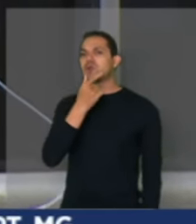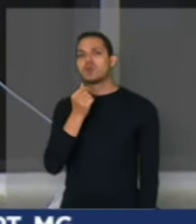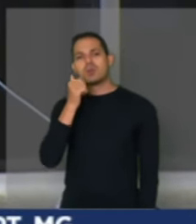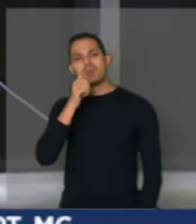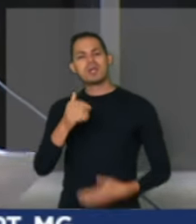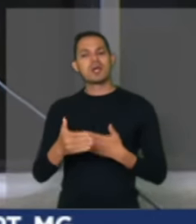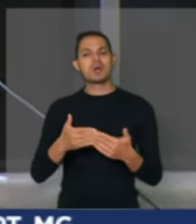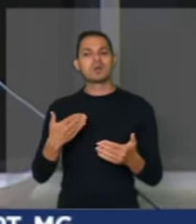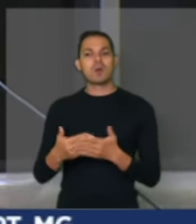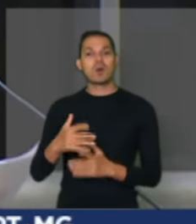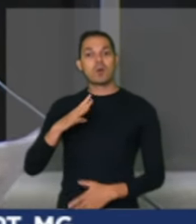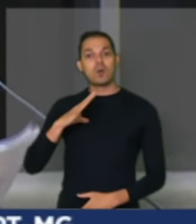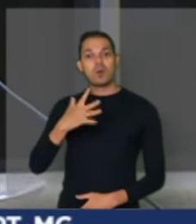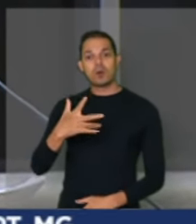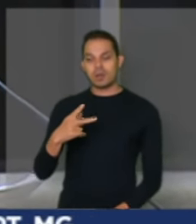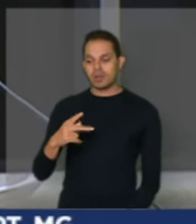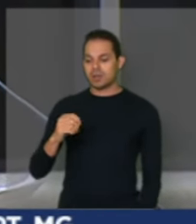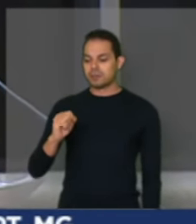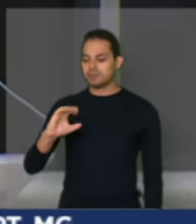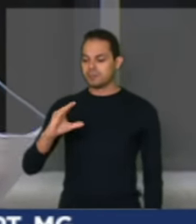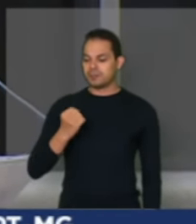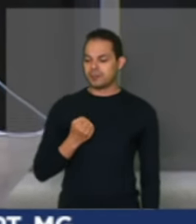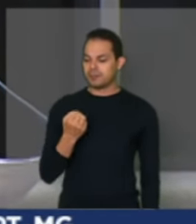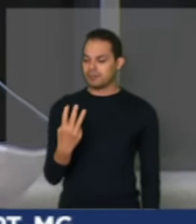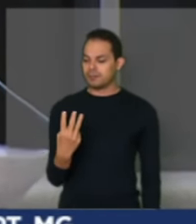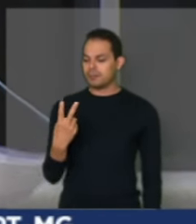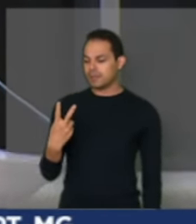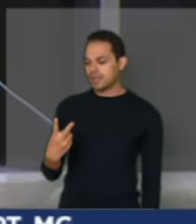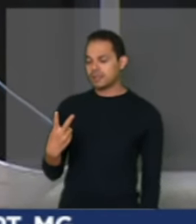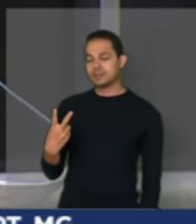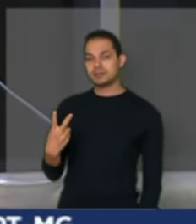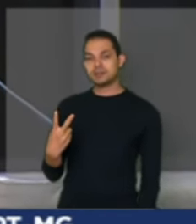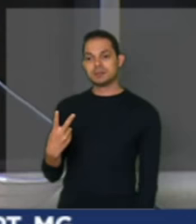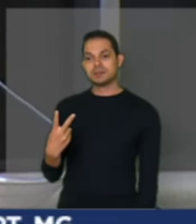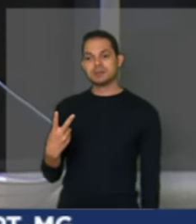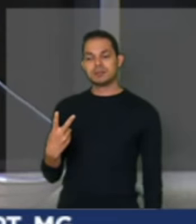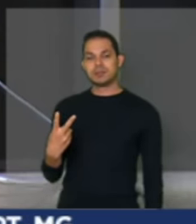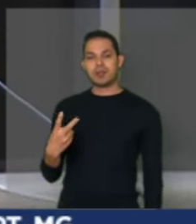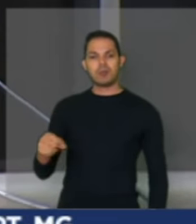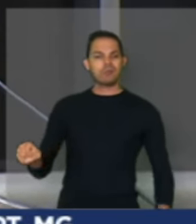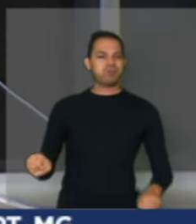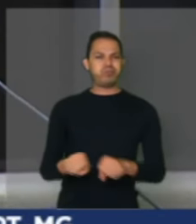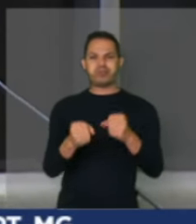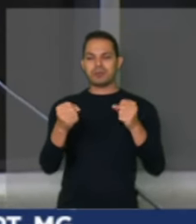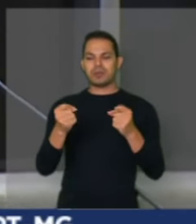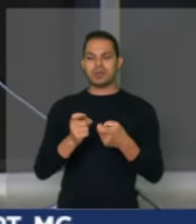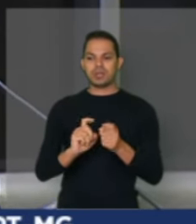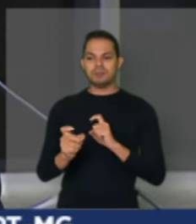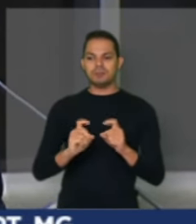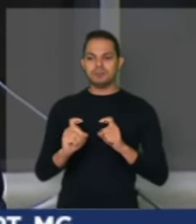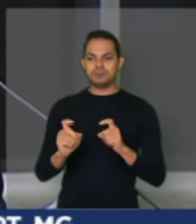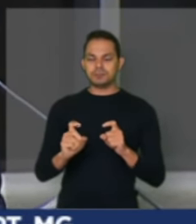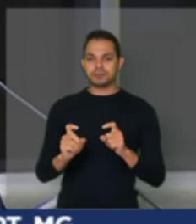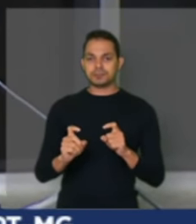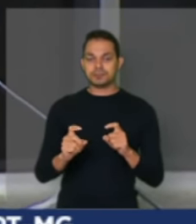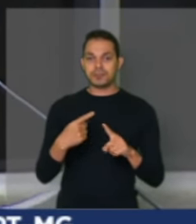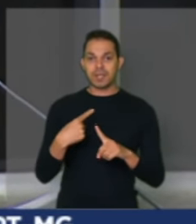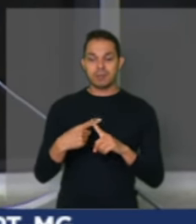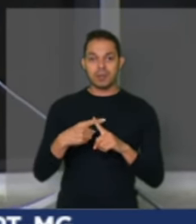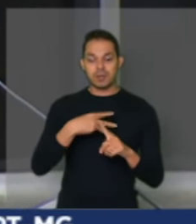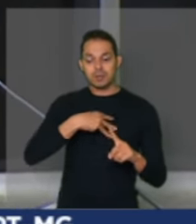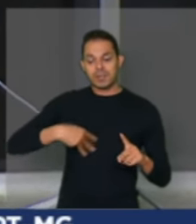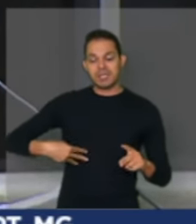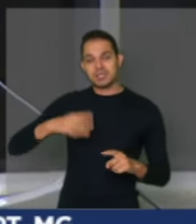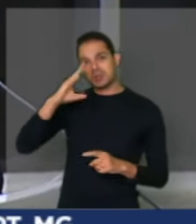de votar na PEC 32, da deforma administrativa, depois que o principal ministro